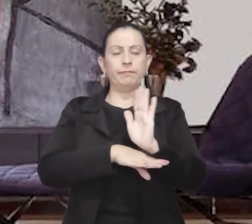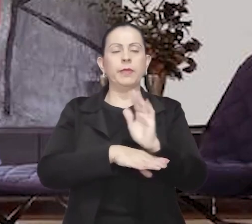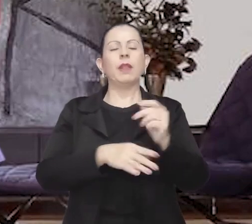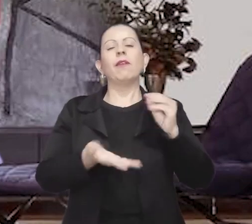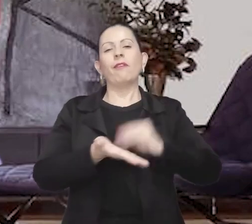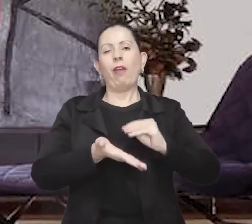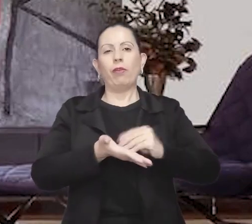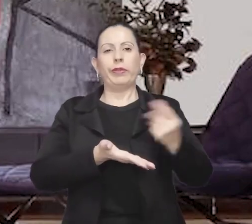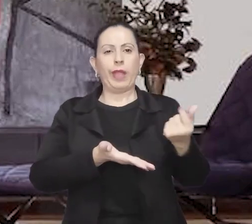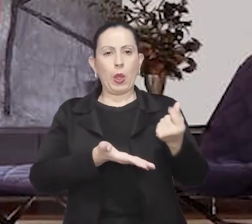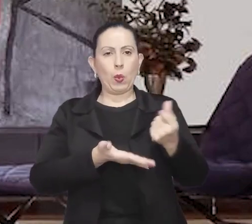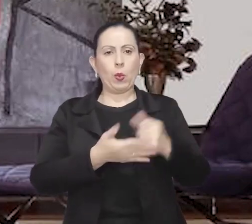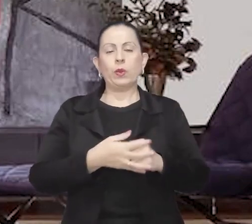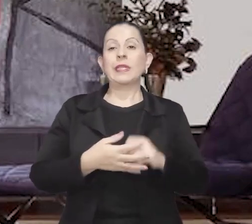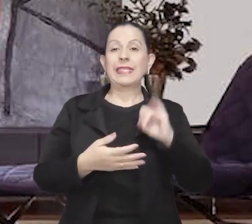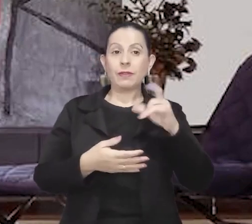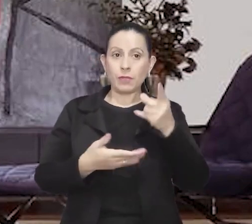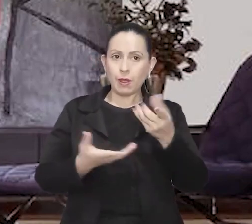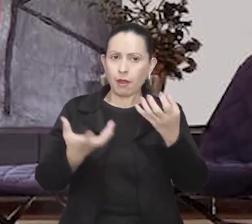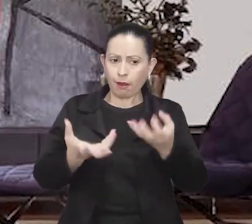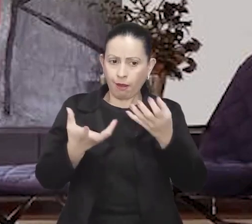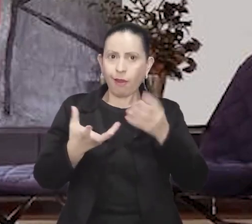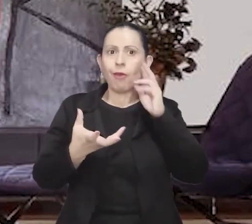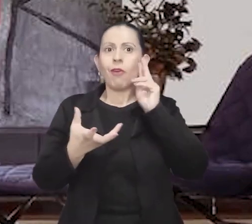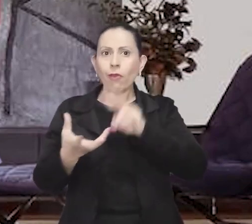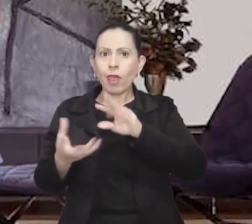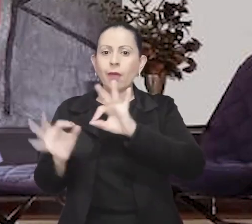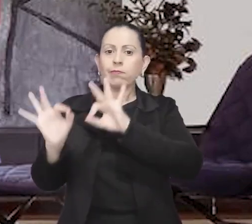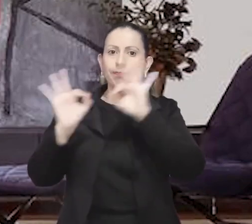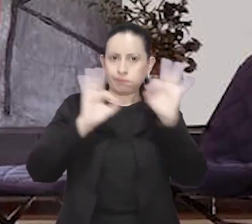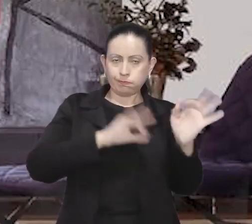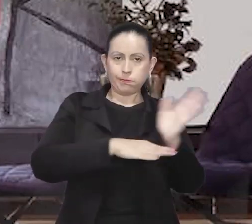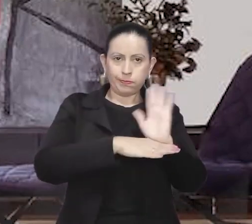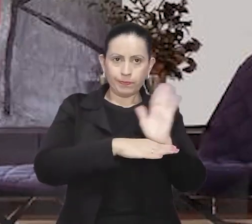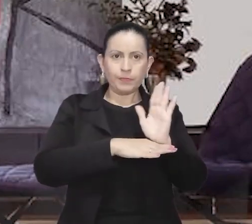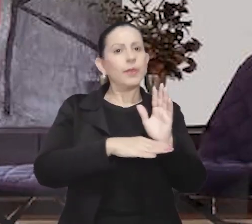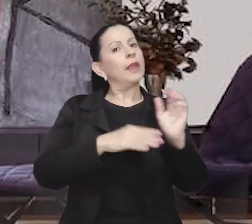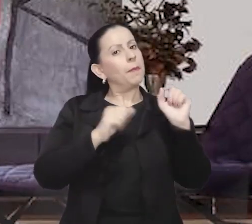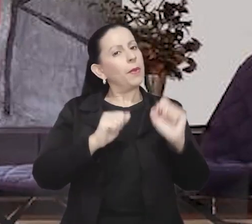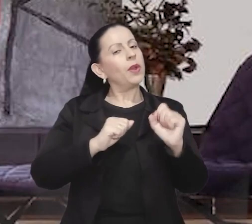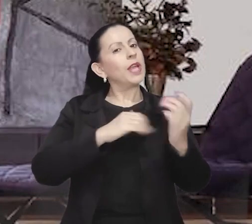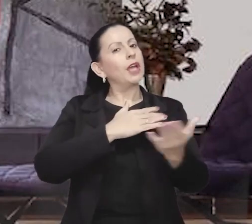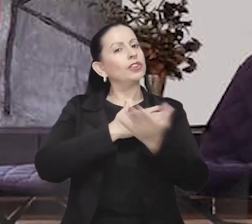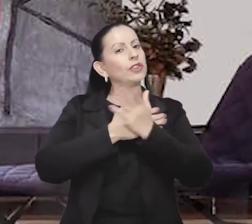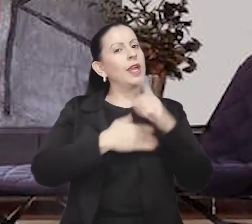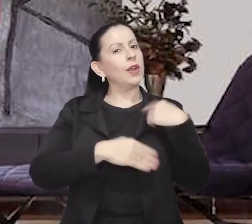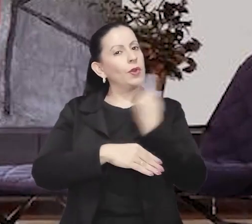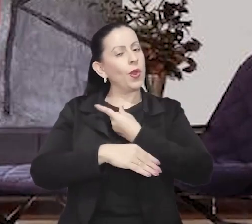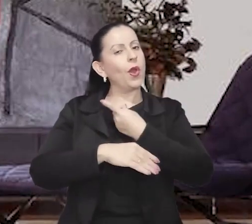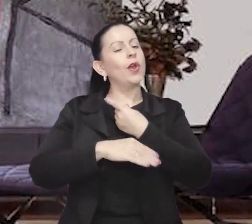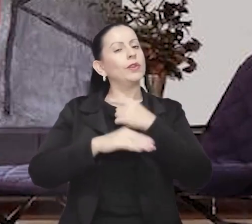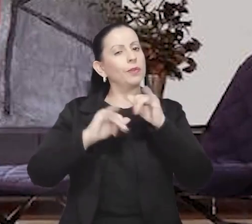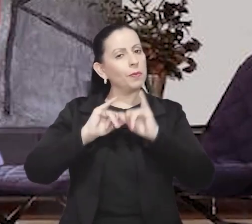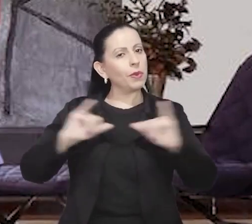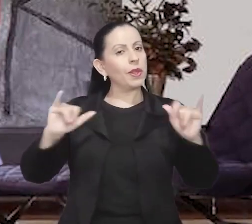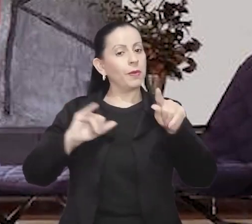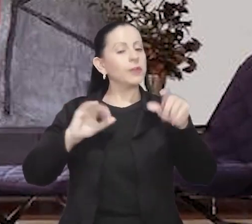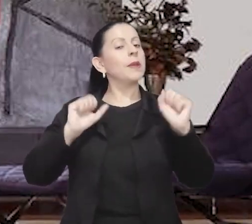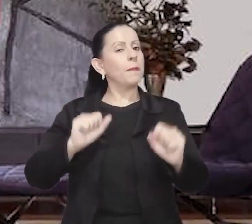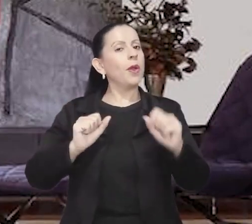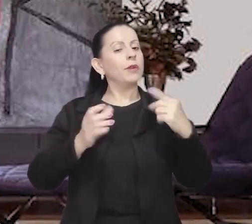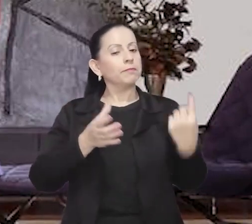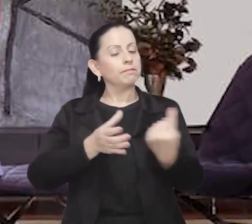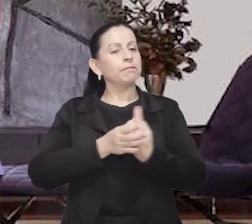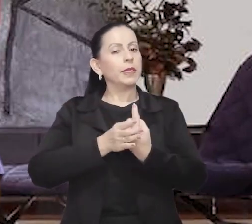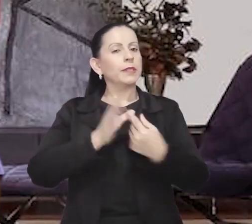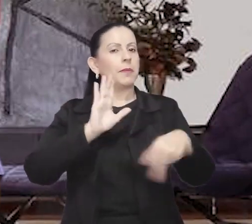considere colaborar com o nosso programa Eternidade. Você pode se tornar membro de nosso canal e seu nome vai aparecer